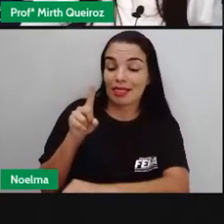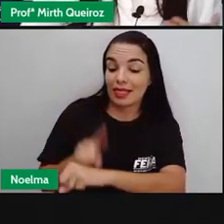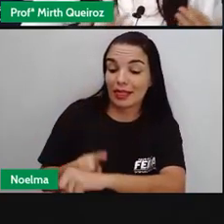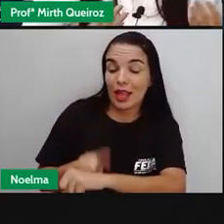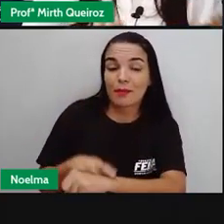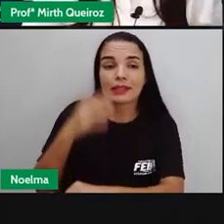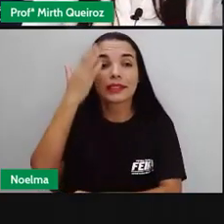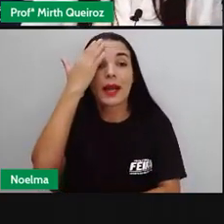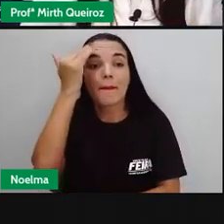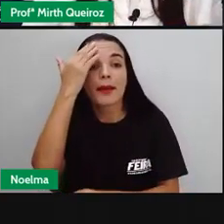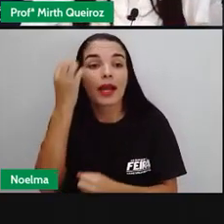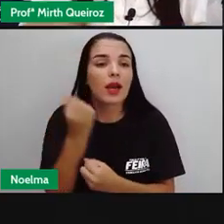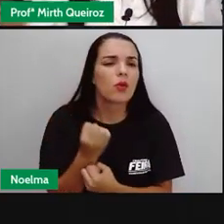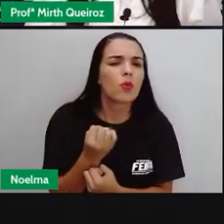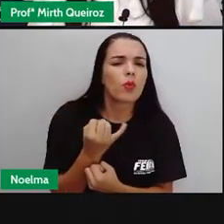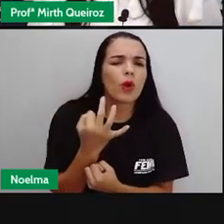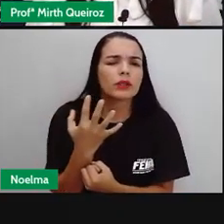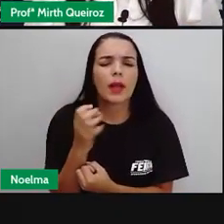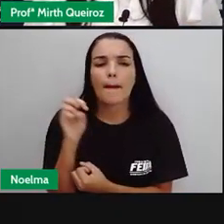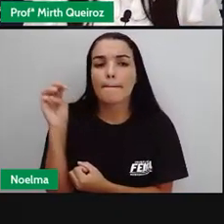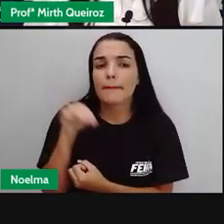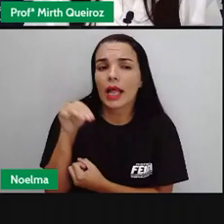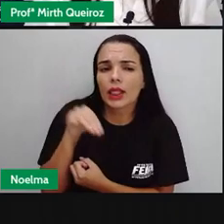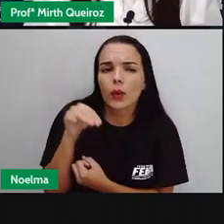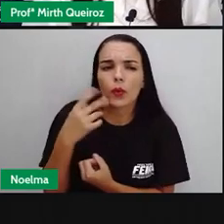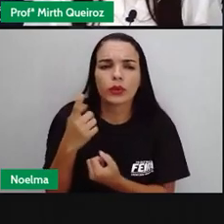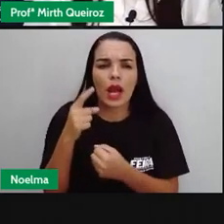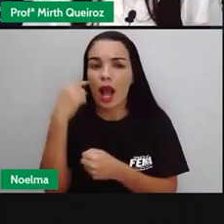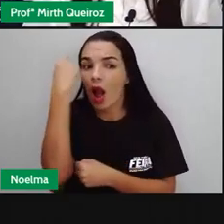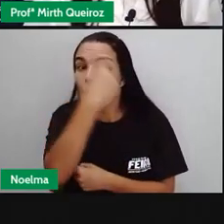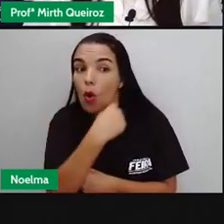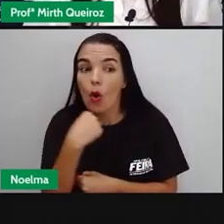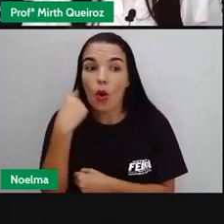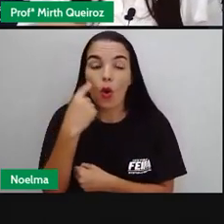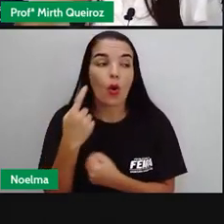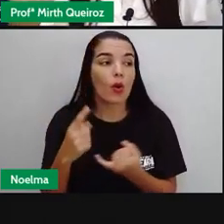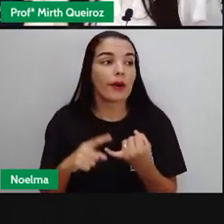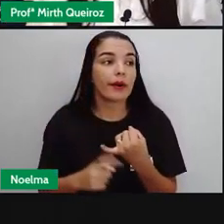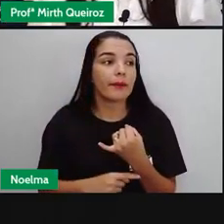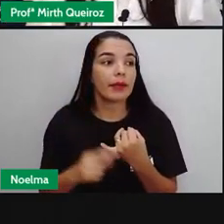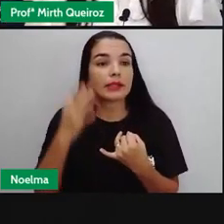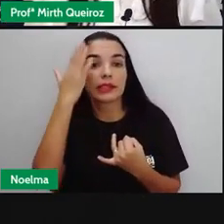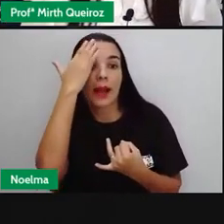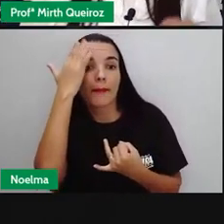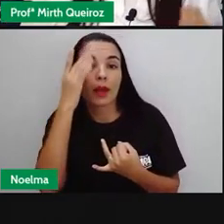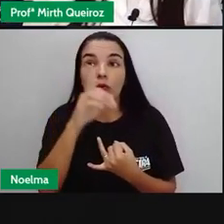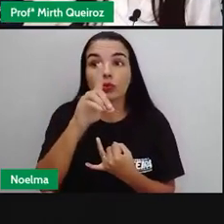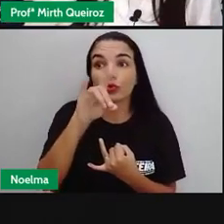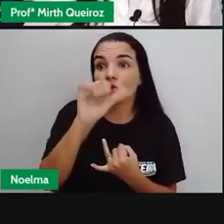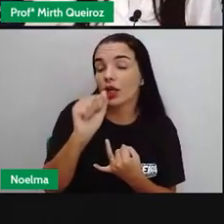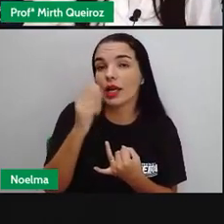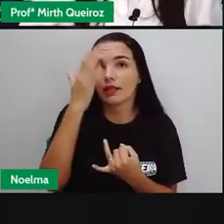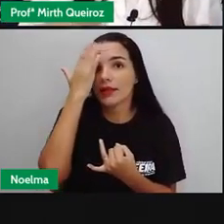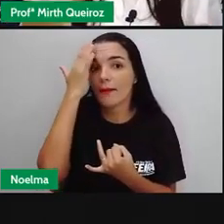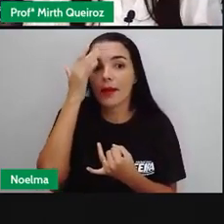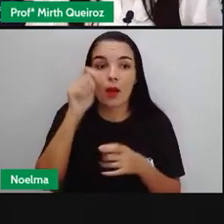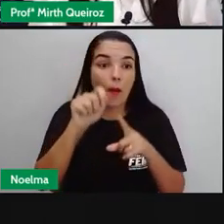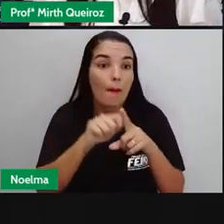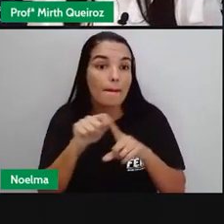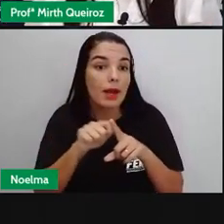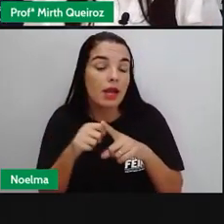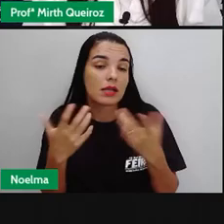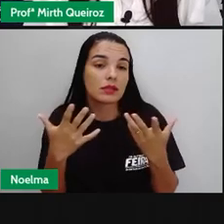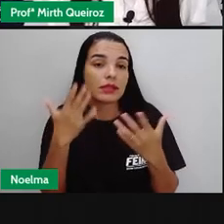os minutos, os segundos, as horas Ou para a gente saber o dia, o mês, a